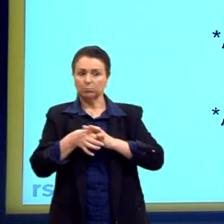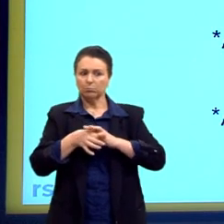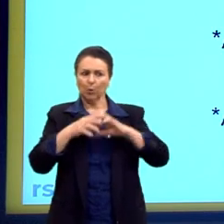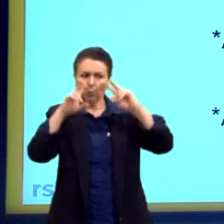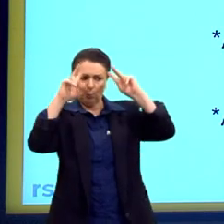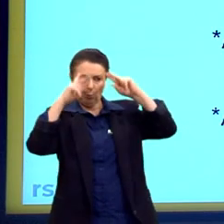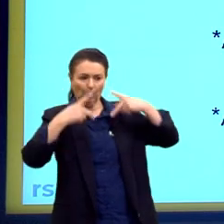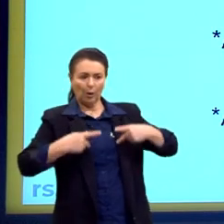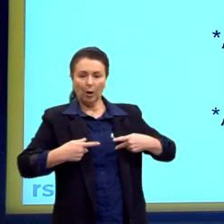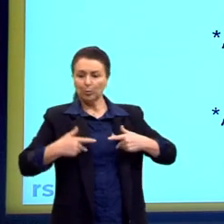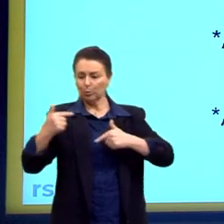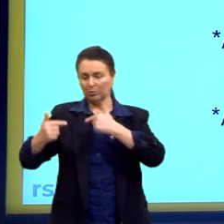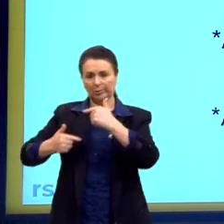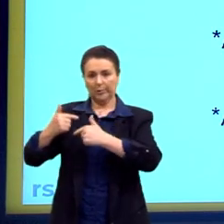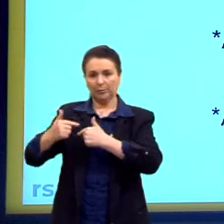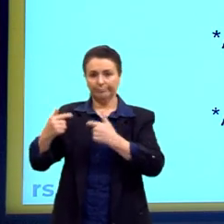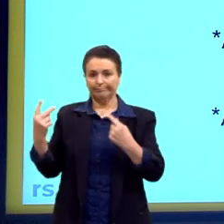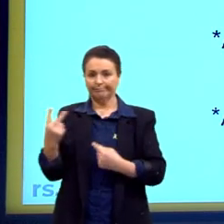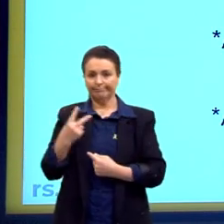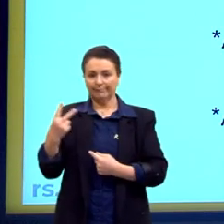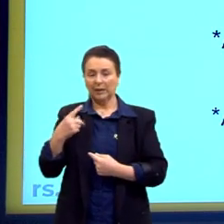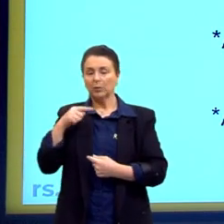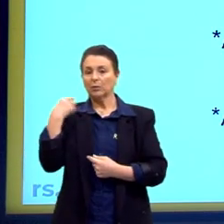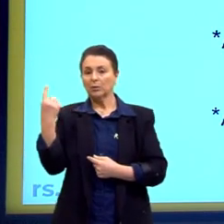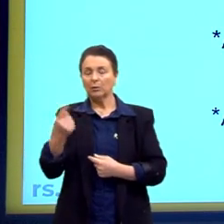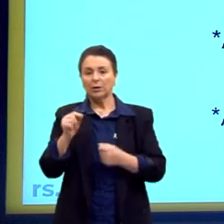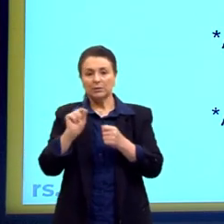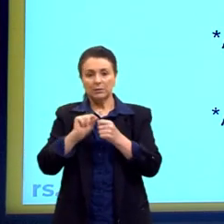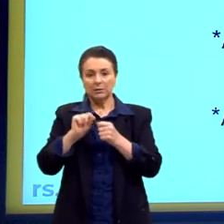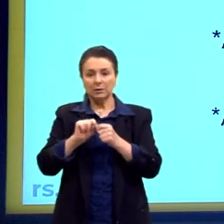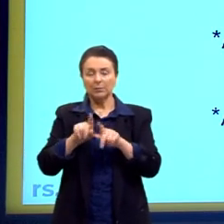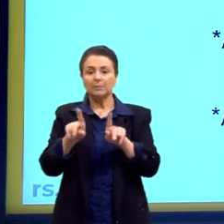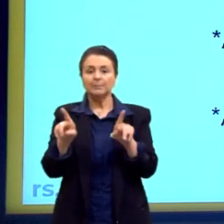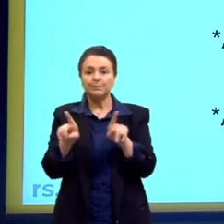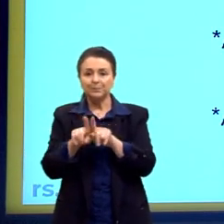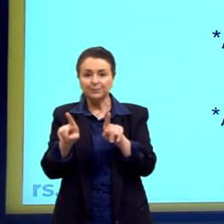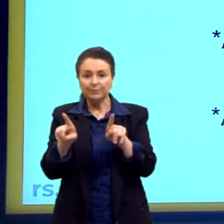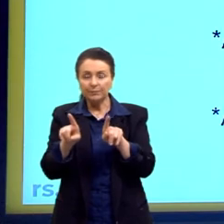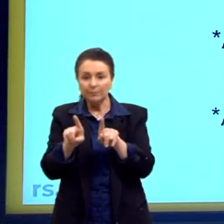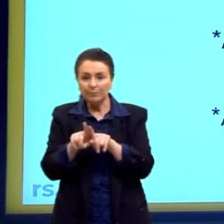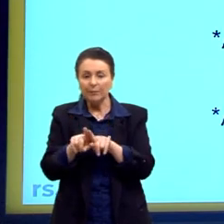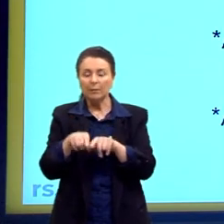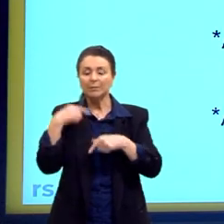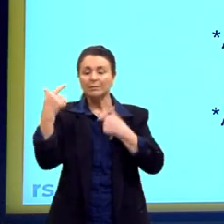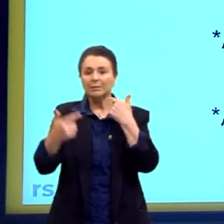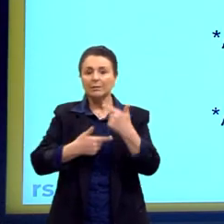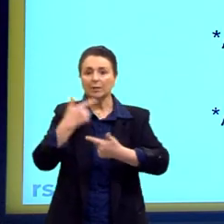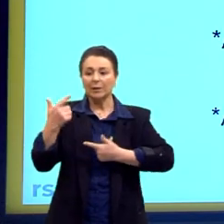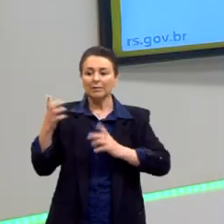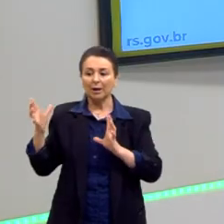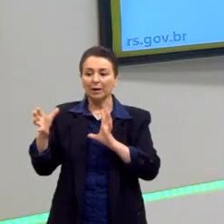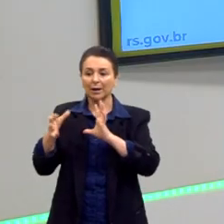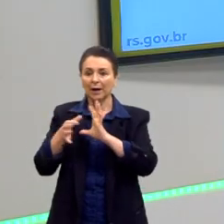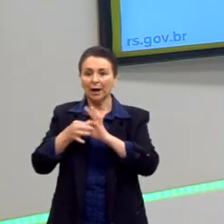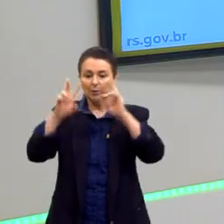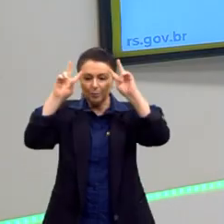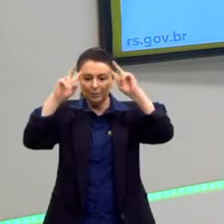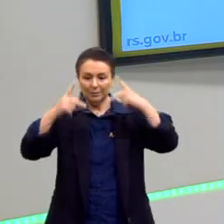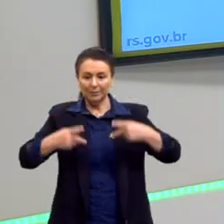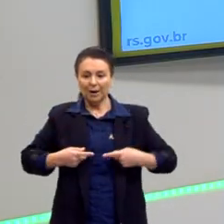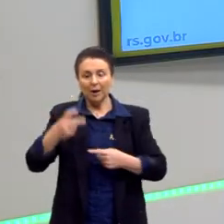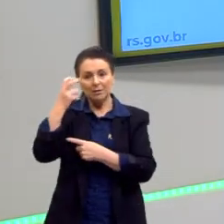e o trabalho. Aquilo que nós fazemos também nos faz. O trabalho é algo muito ligado à nossa humanidade, à nossa